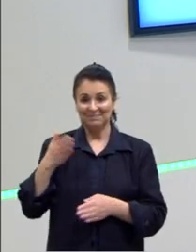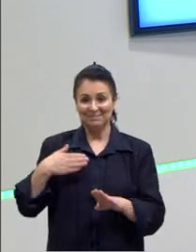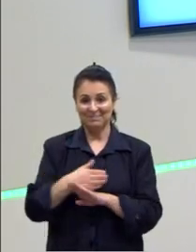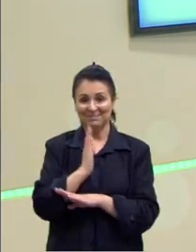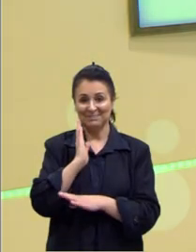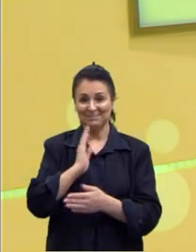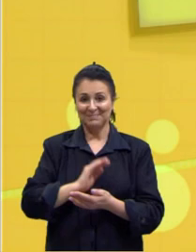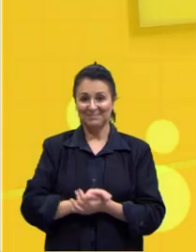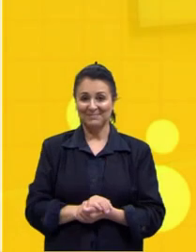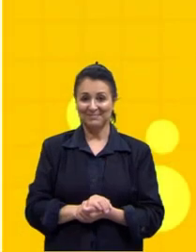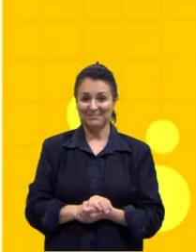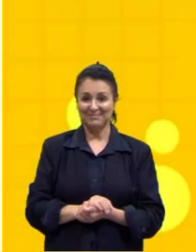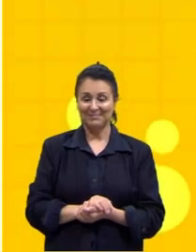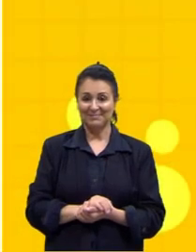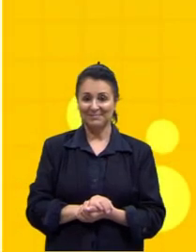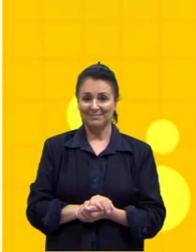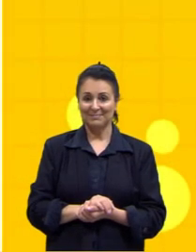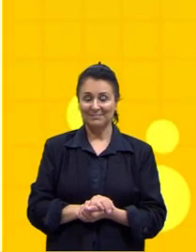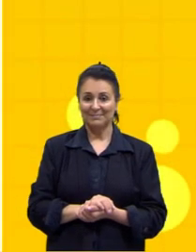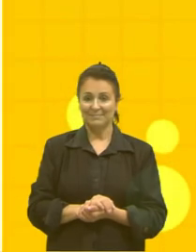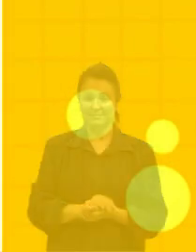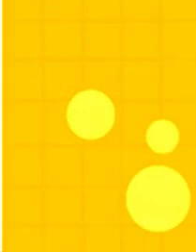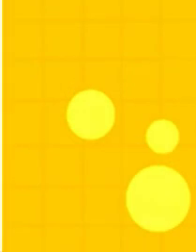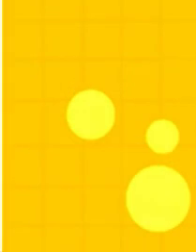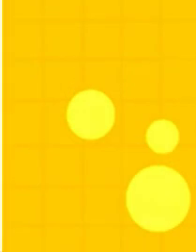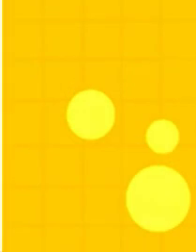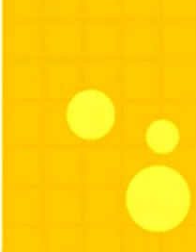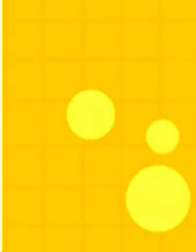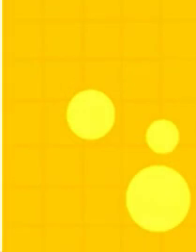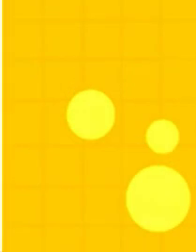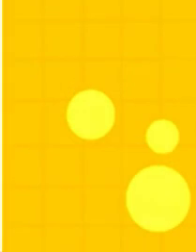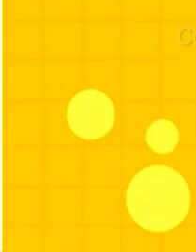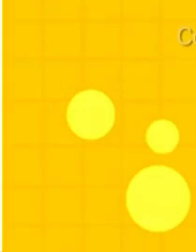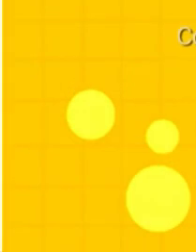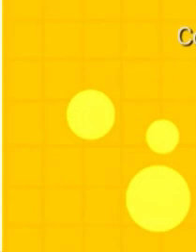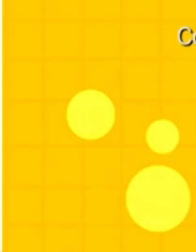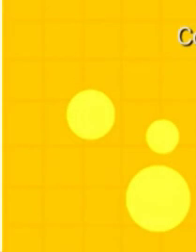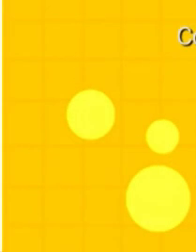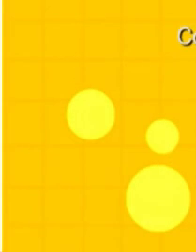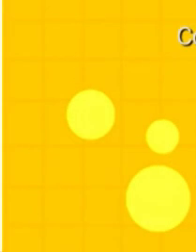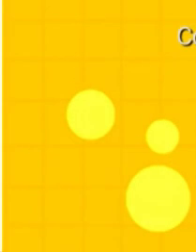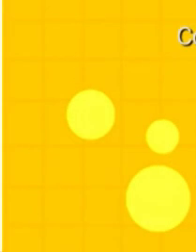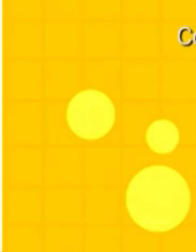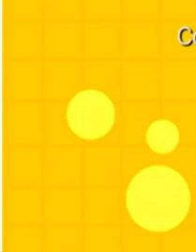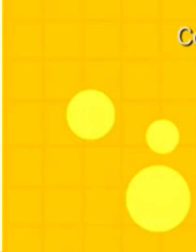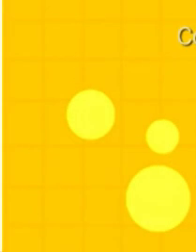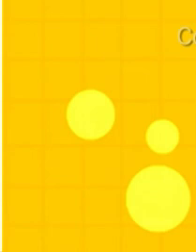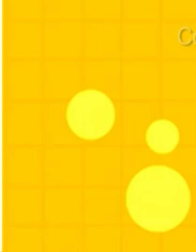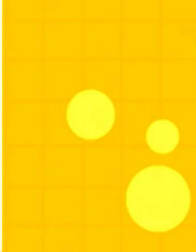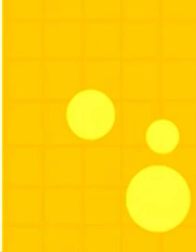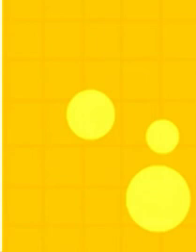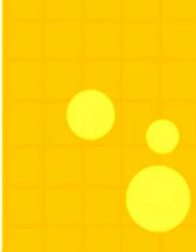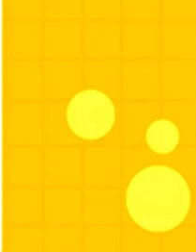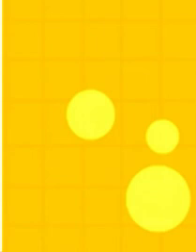passado. Música Música Música Música